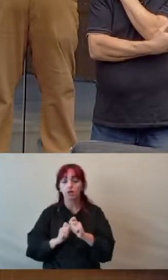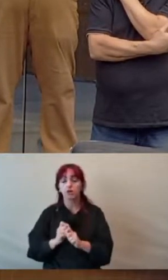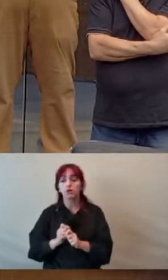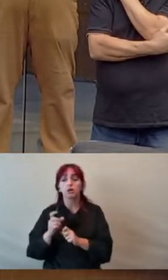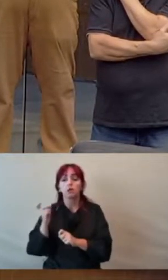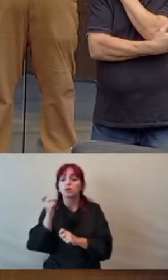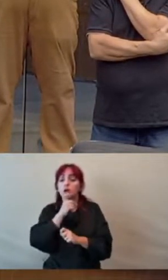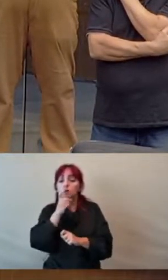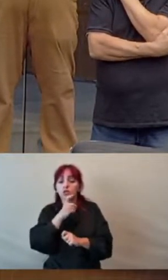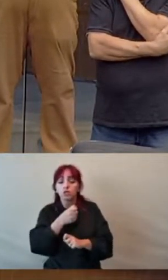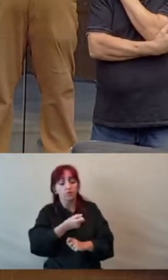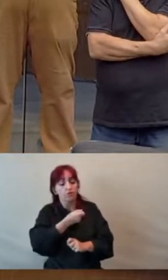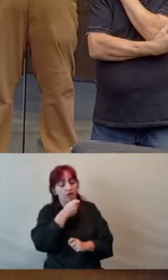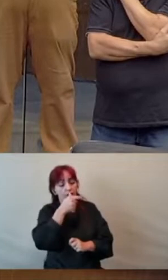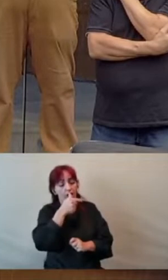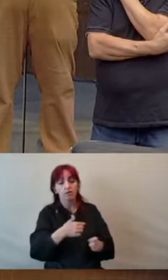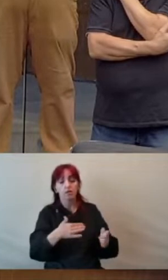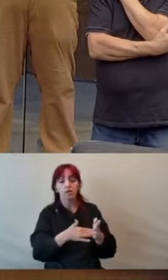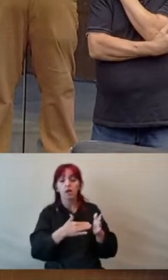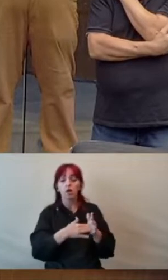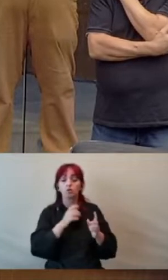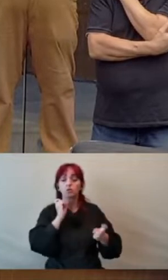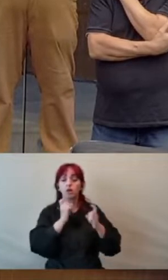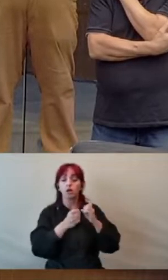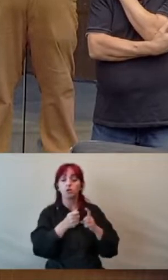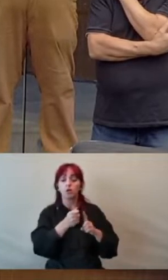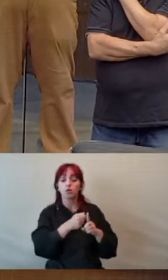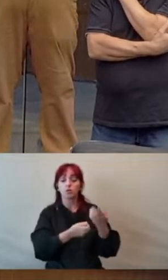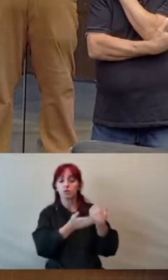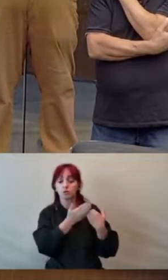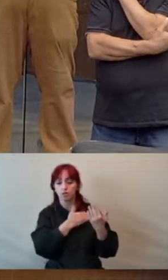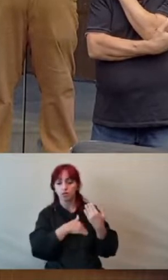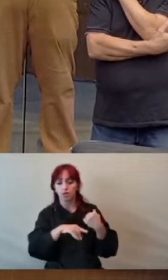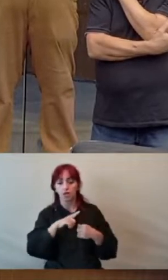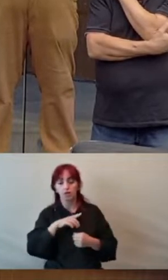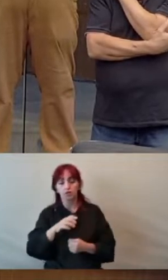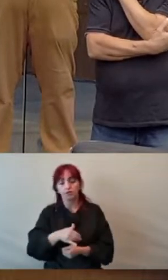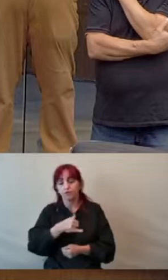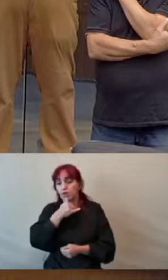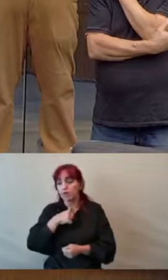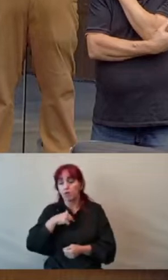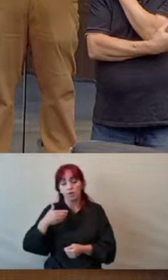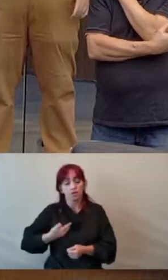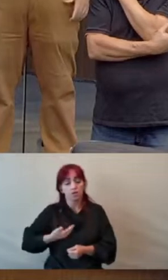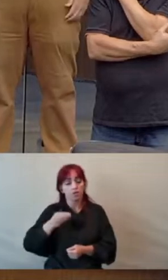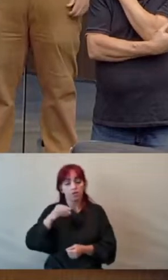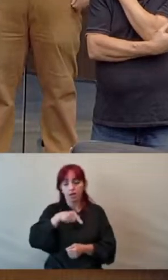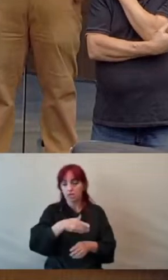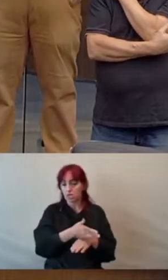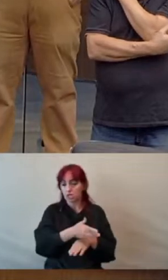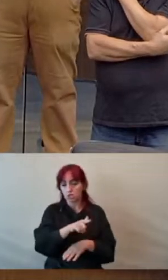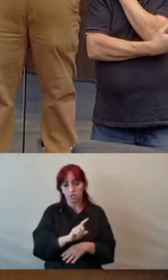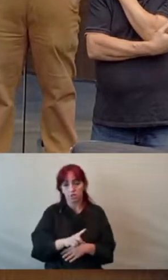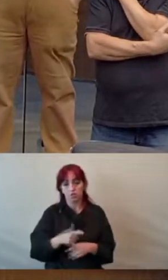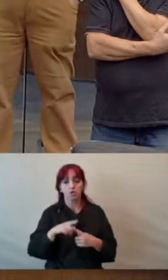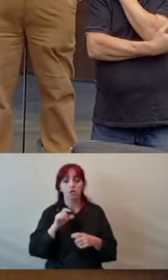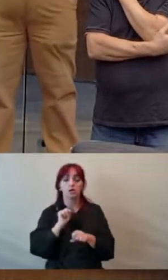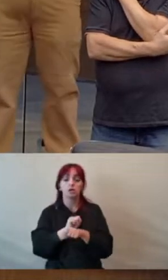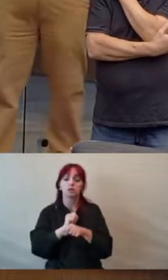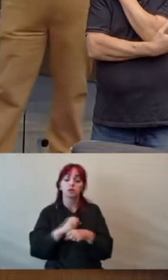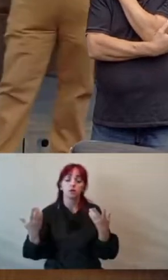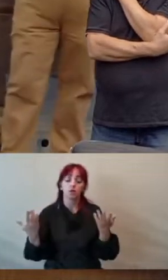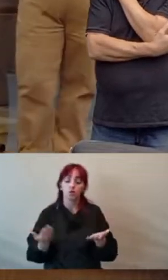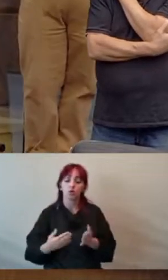reuniões do mês passado. Infelizmente, não pude estar presente na hora e esperei hoje para mostrar aqui,